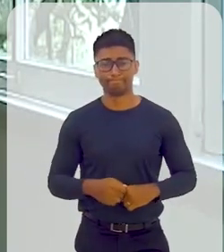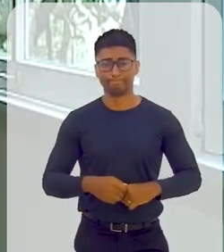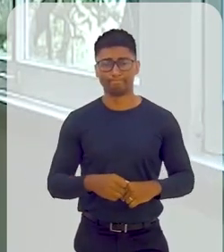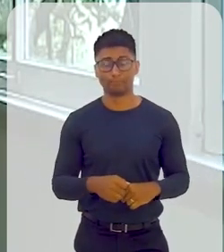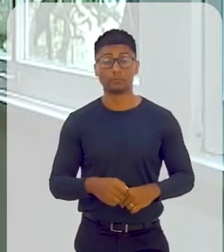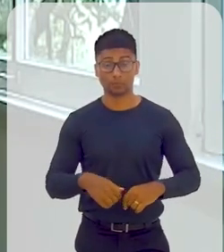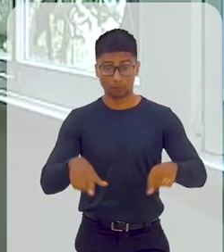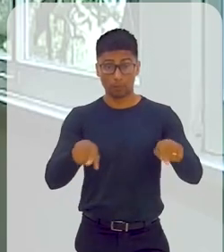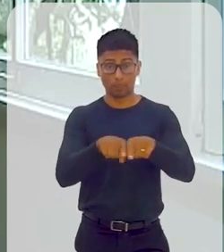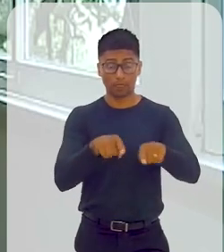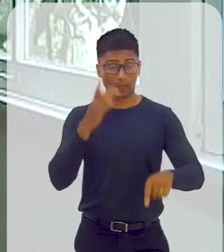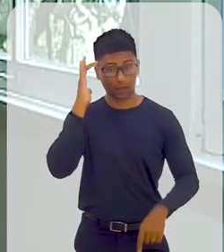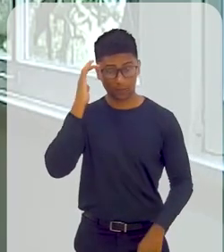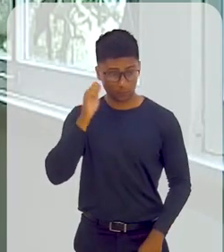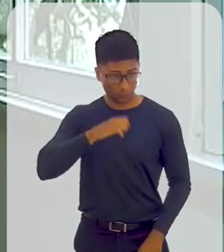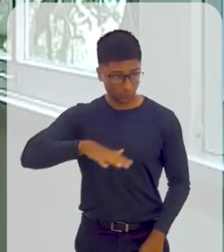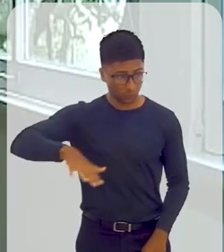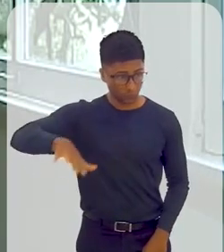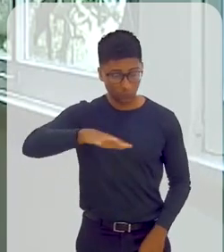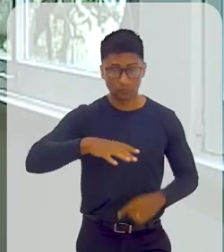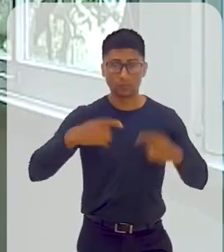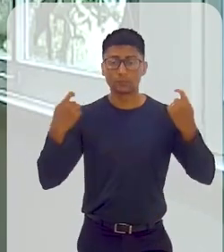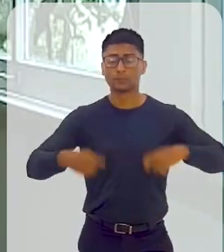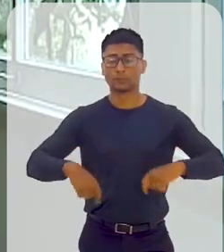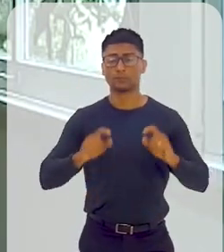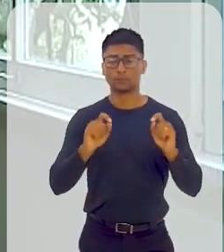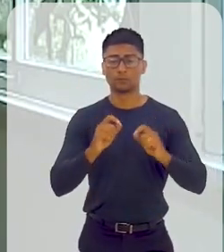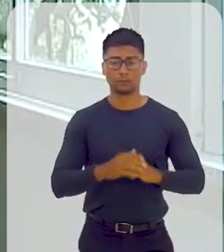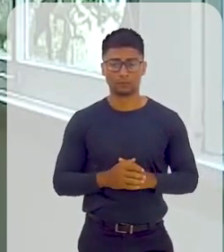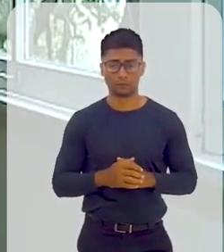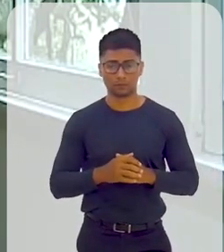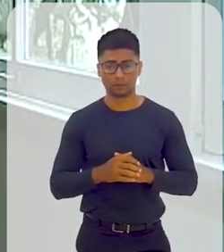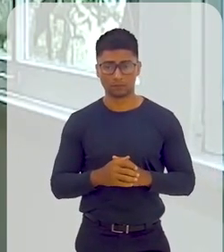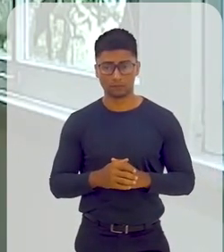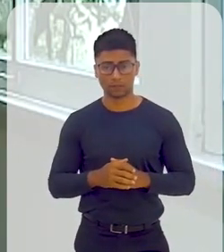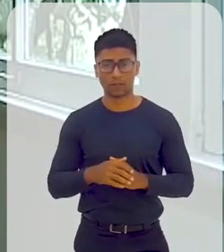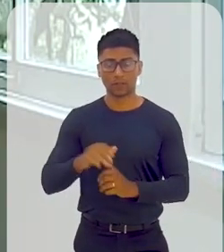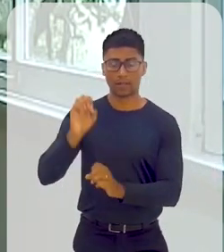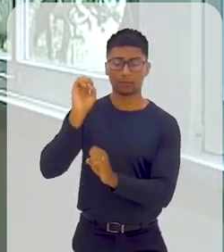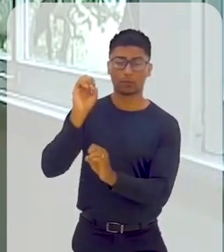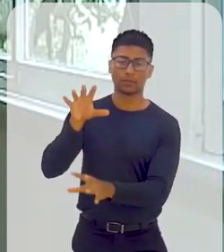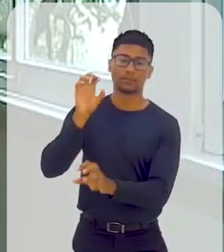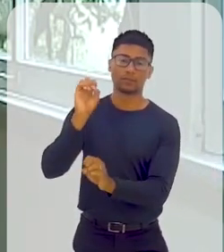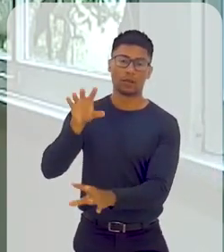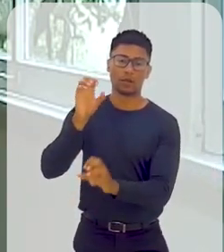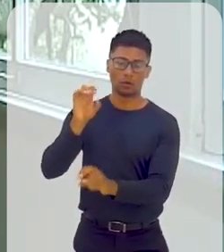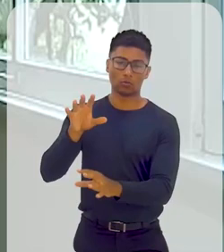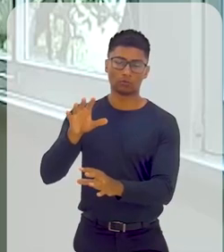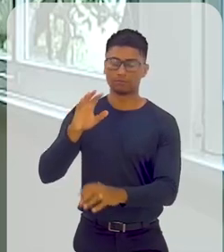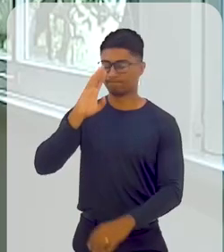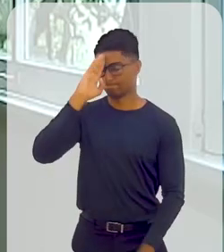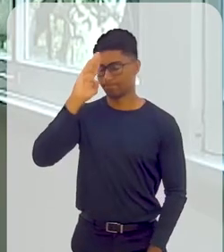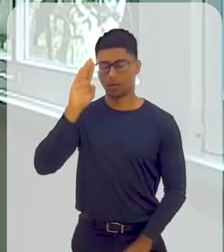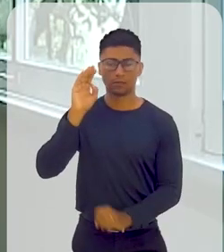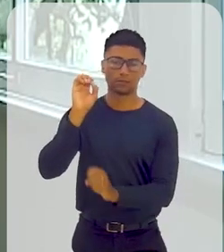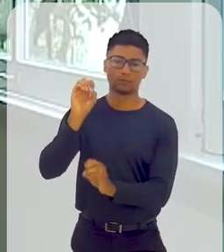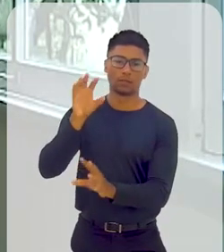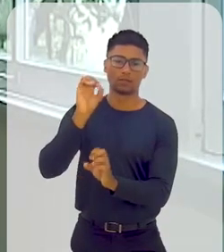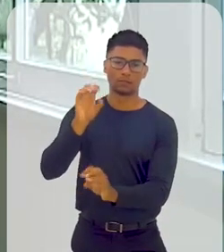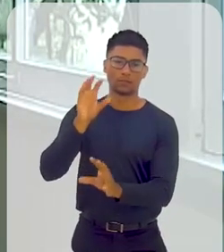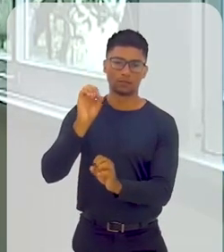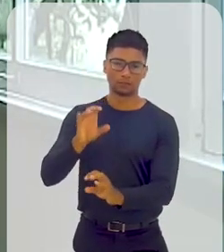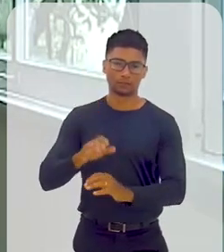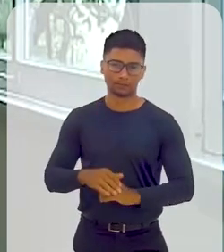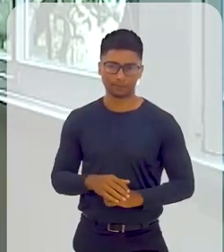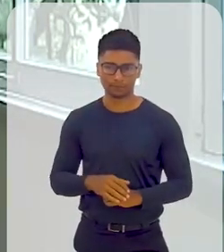acho que isso tudo tem que estar junto com a história da educação. A educação é fundamental. Não dá